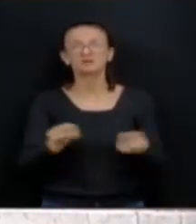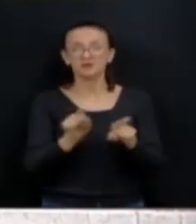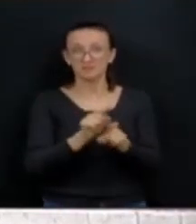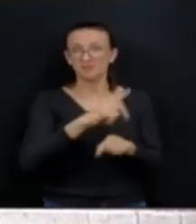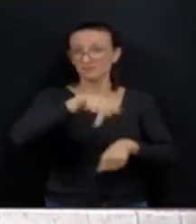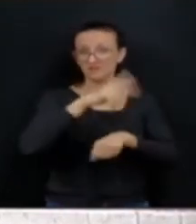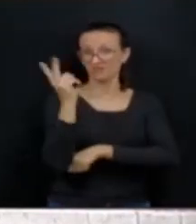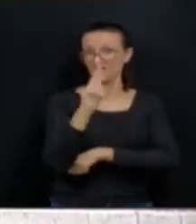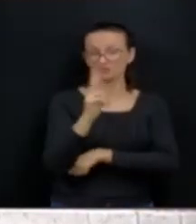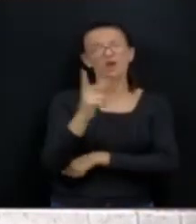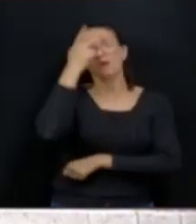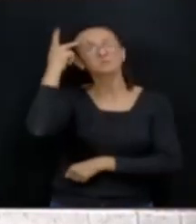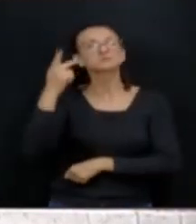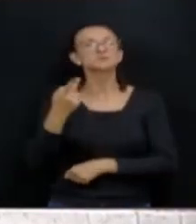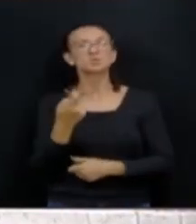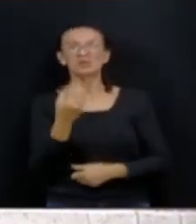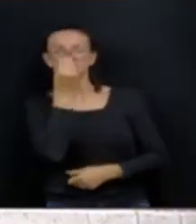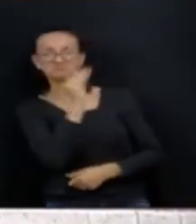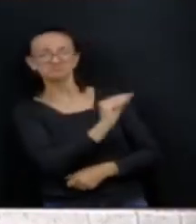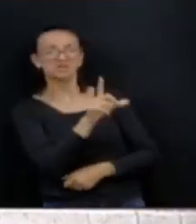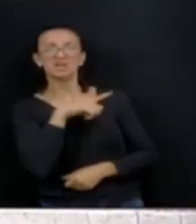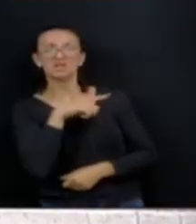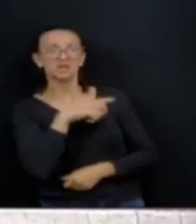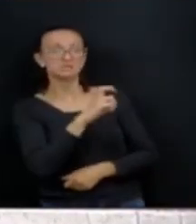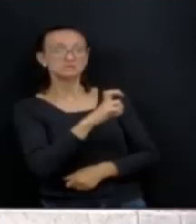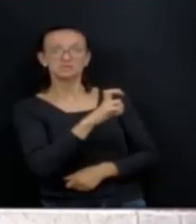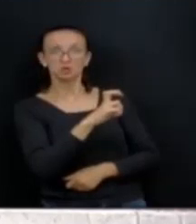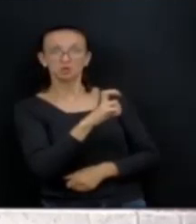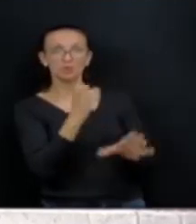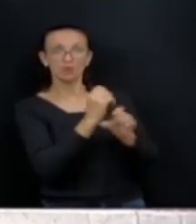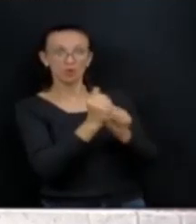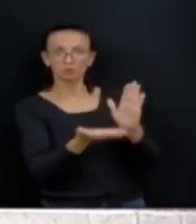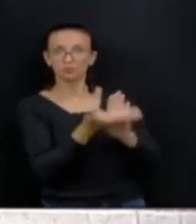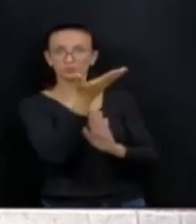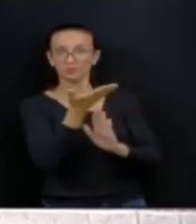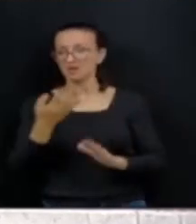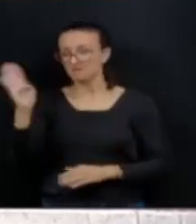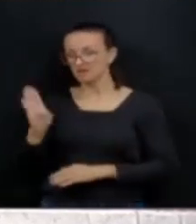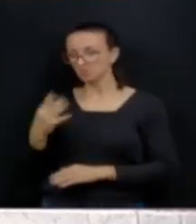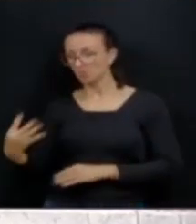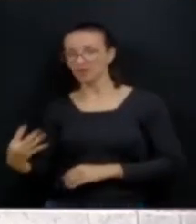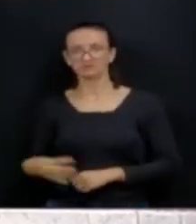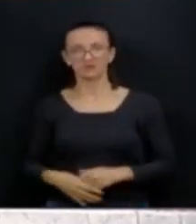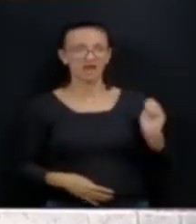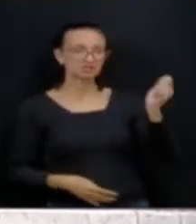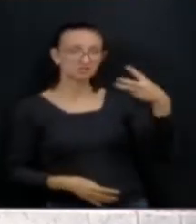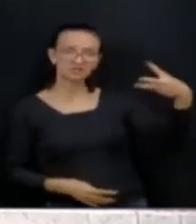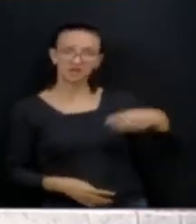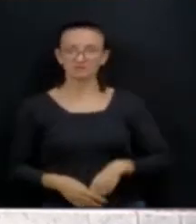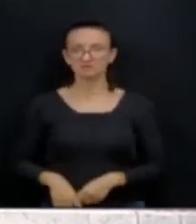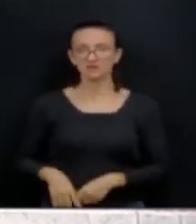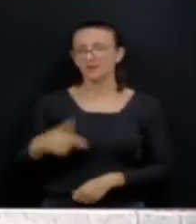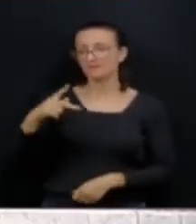falada por muitos, vai crescer 5 pontos e o Brasil 0,4. A Argentina 3, o Panamá 6,8.